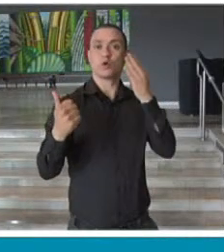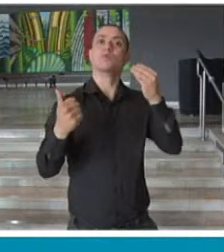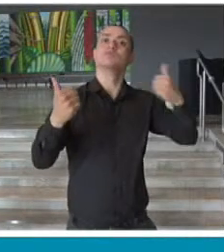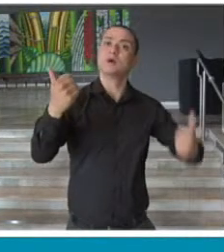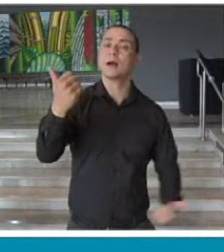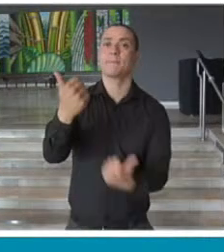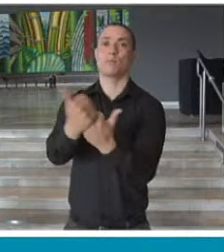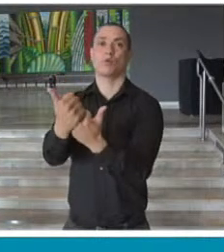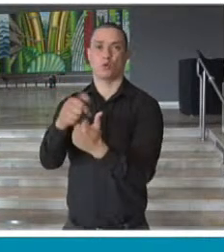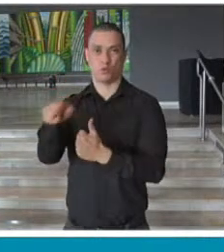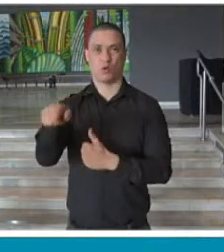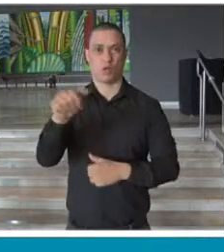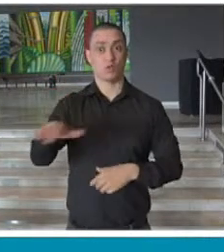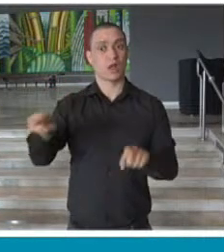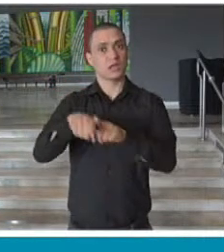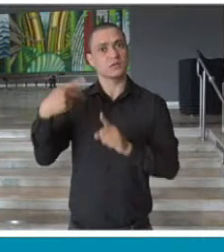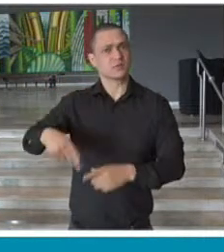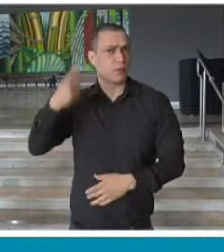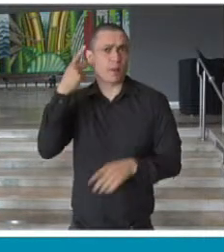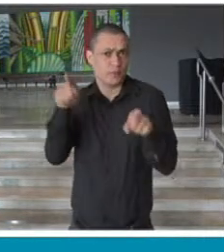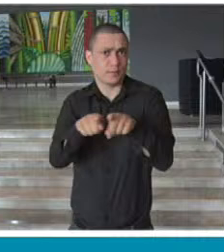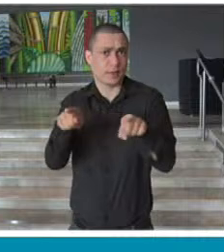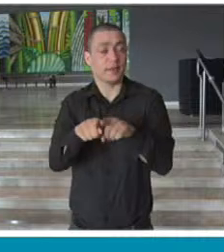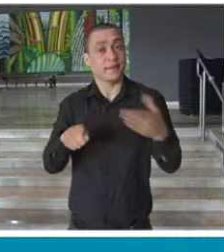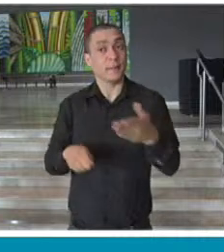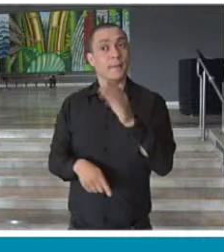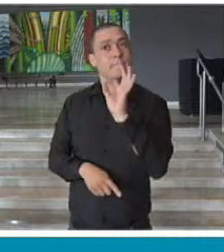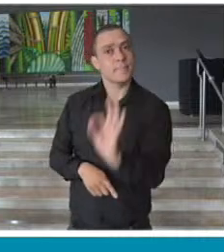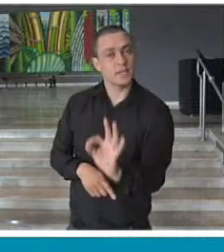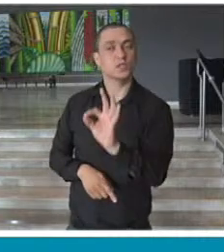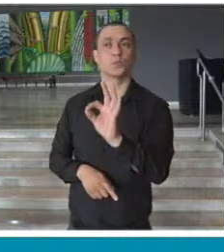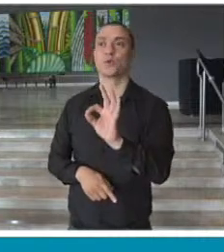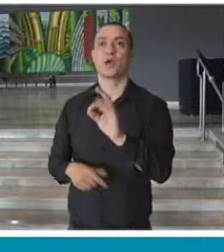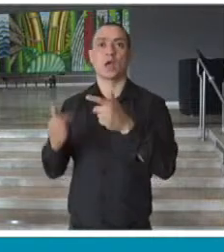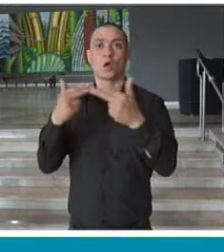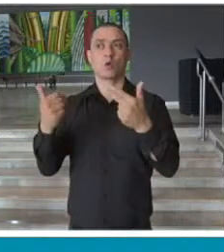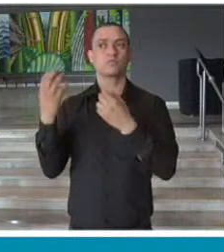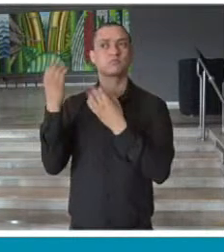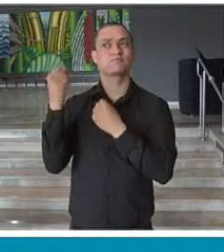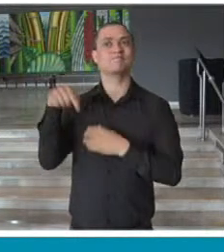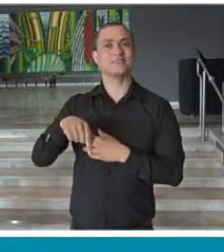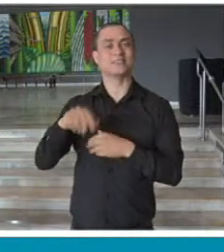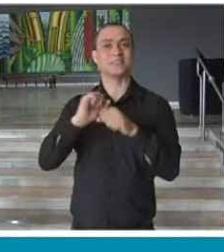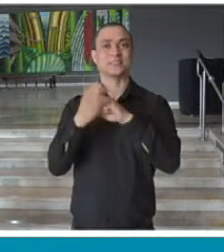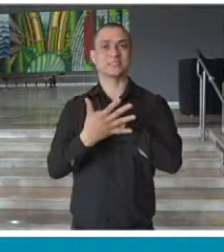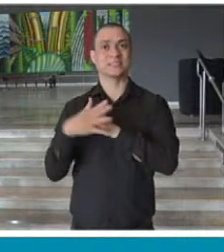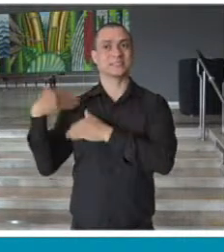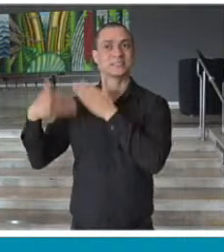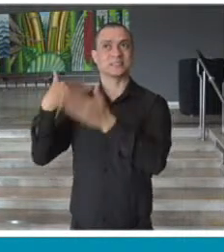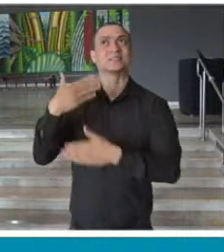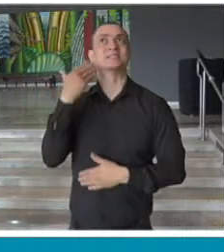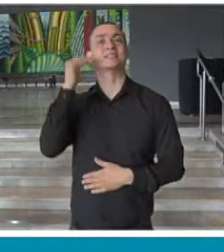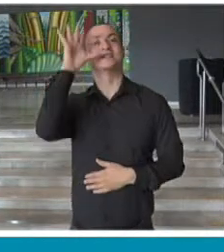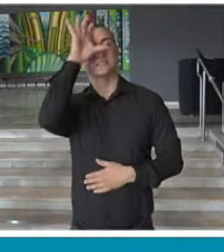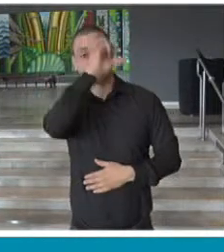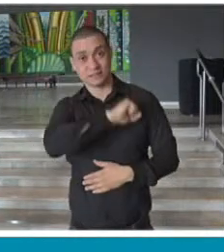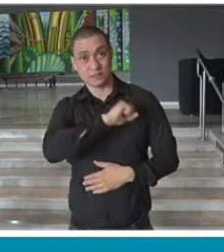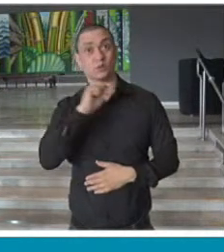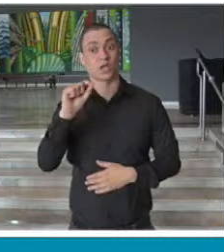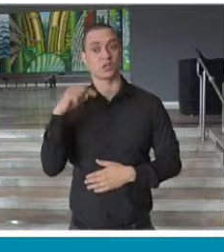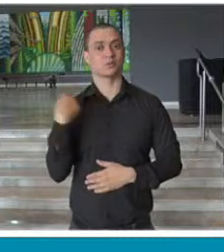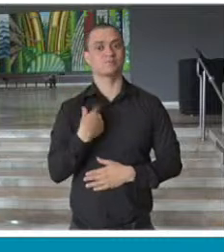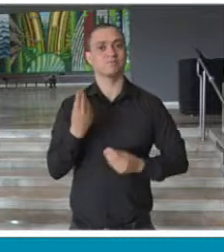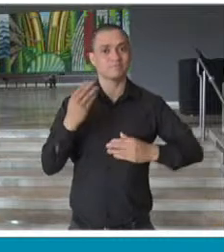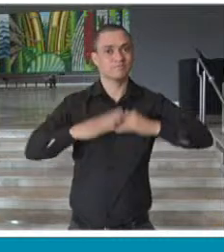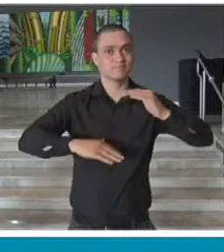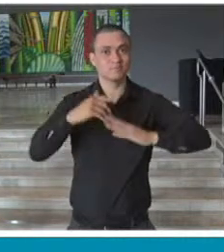próprio Currículo Paulista e, obviamente, as lições que nos foram dadas durante este processo de pandemia, onde aprendemos